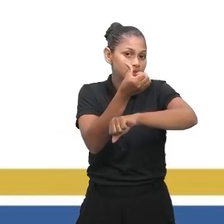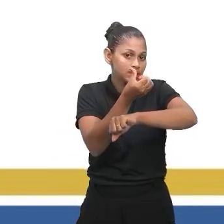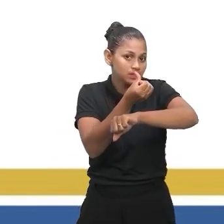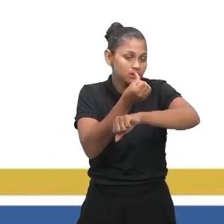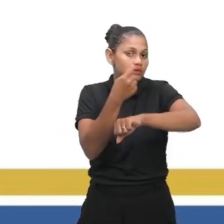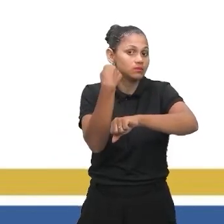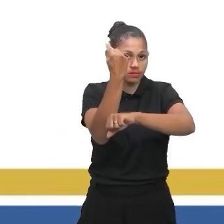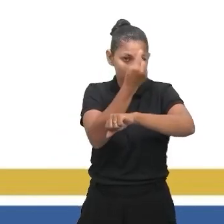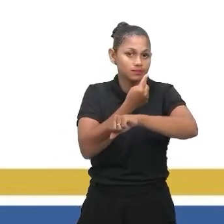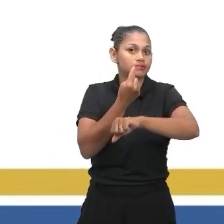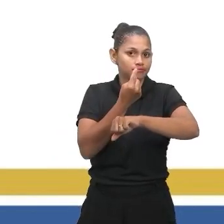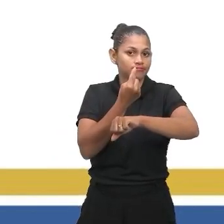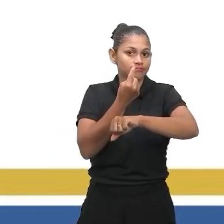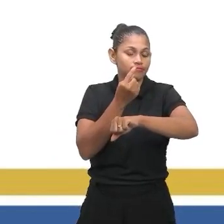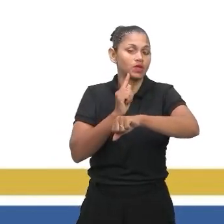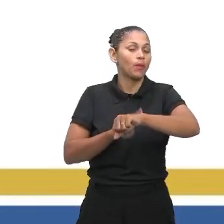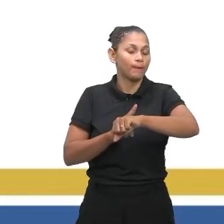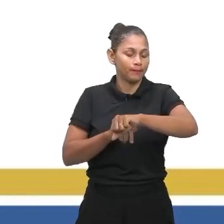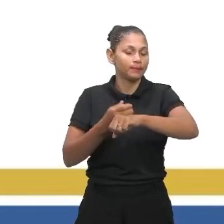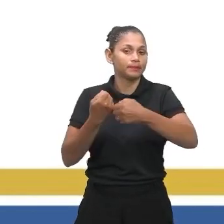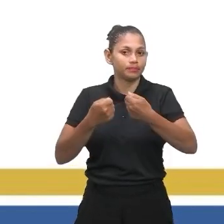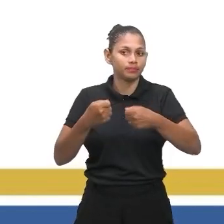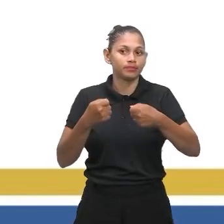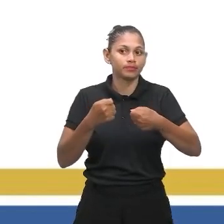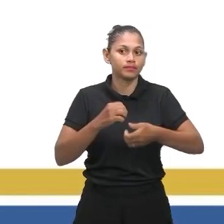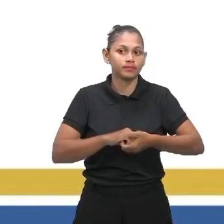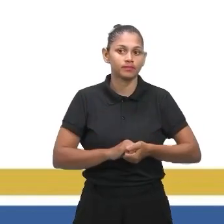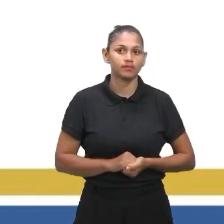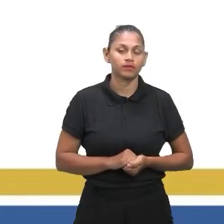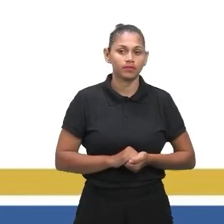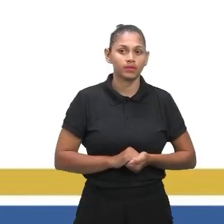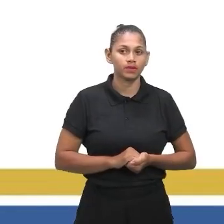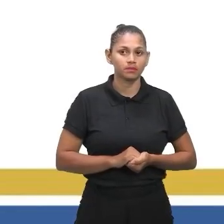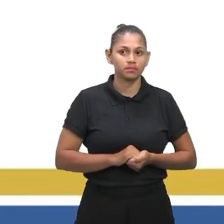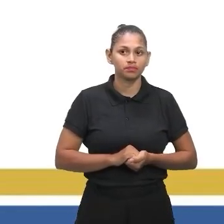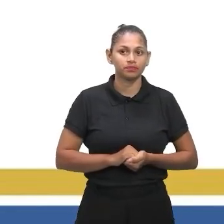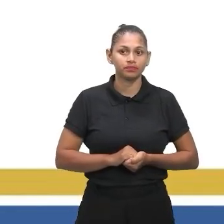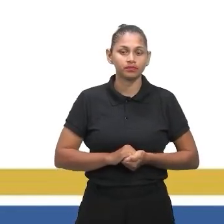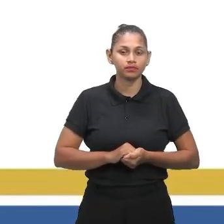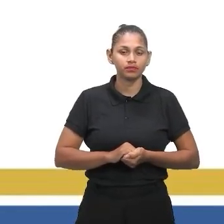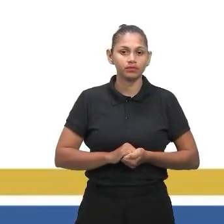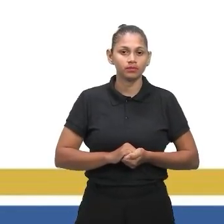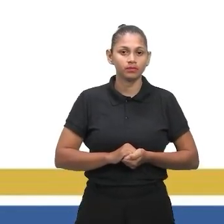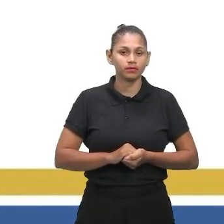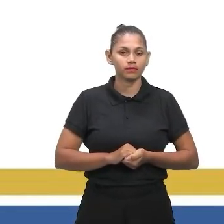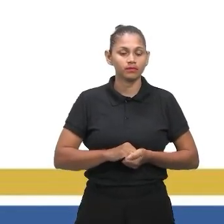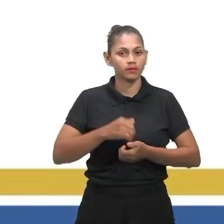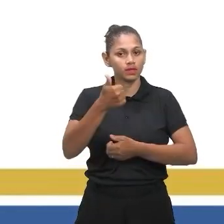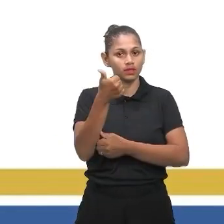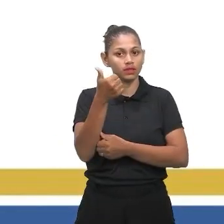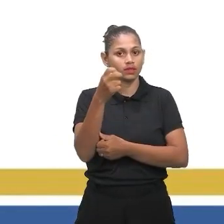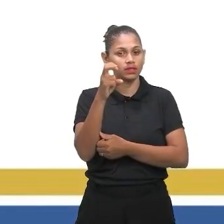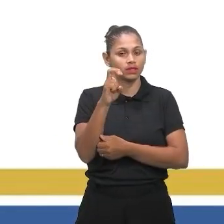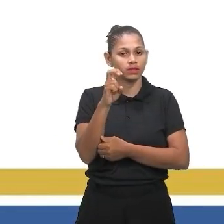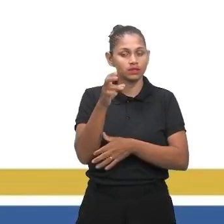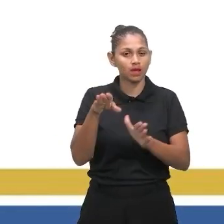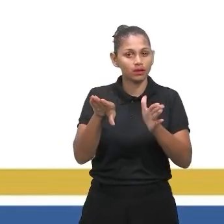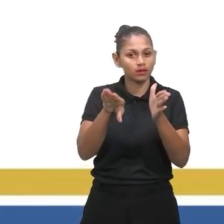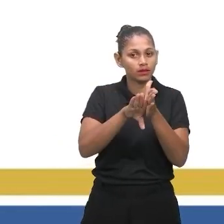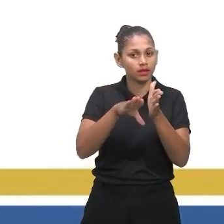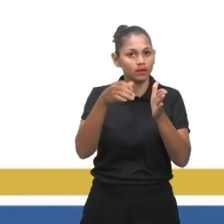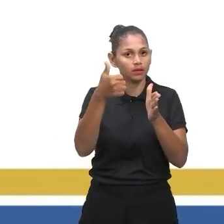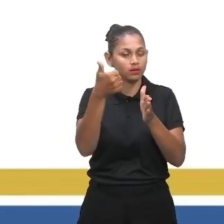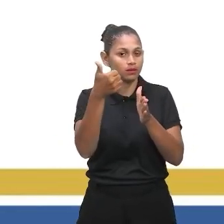ter o quê? Eu sei que das 15 para 16 horas caiu 2 metros, como a gente viu. Então, se